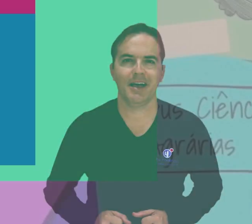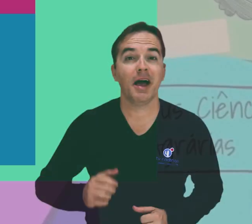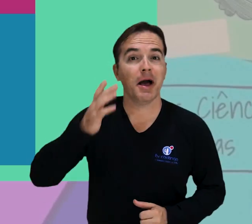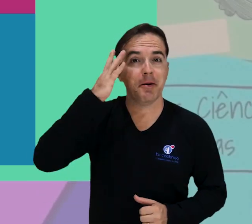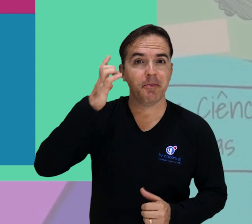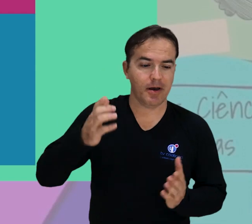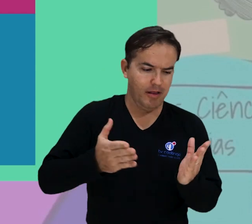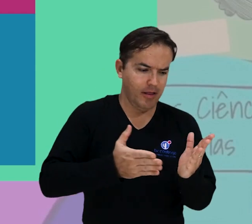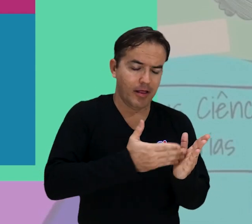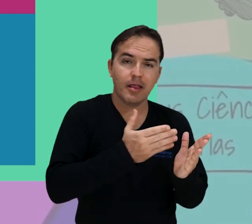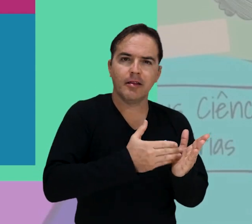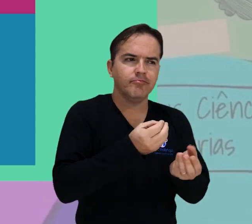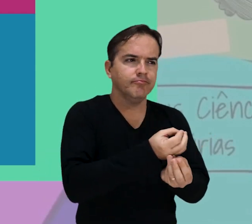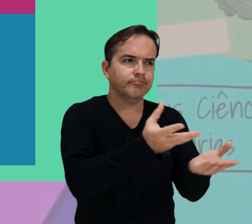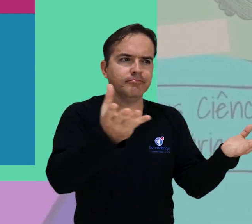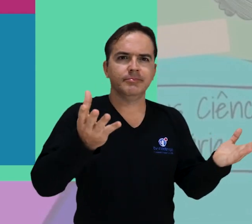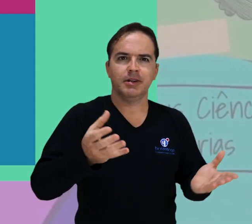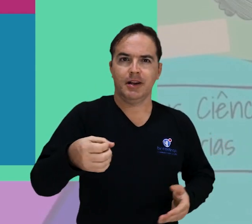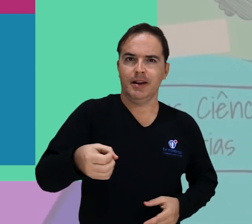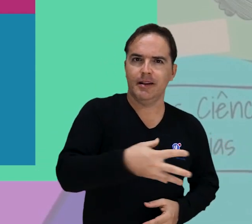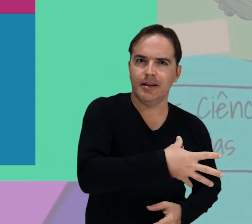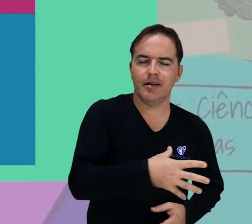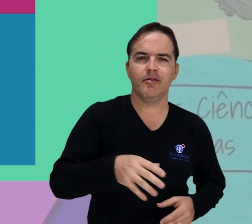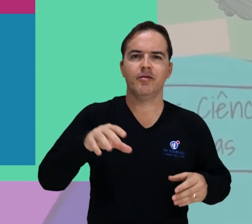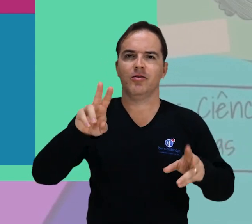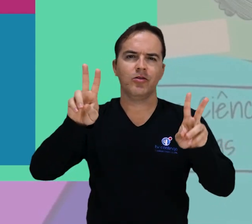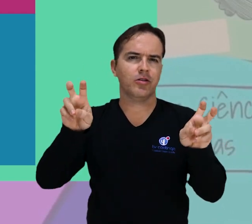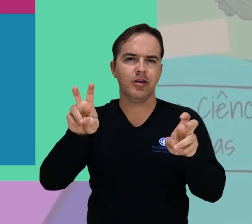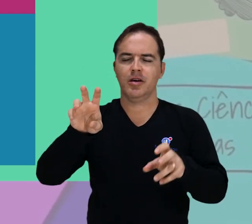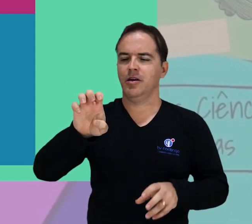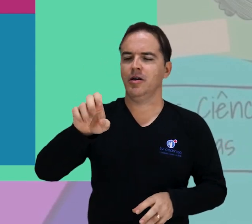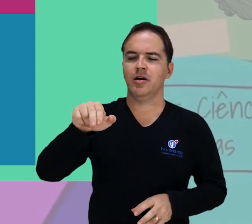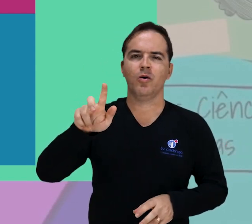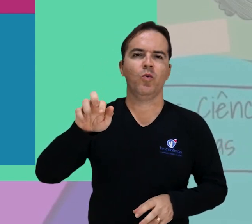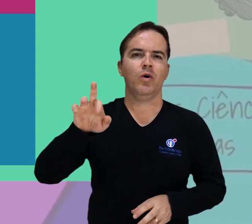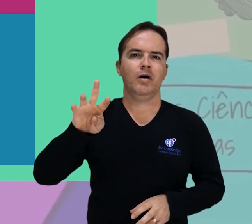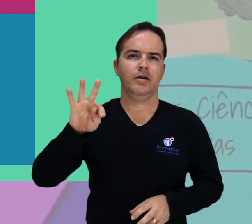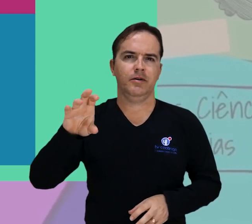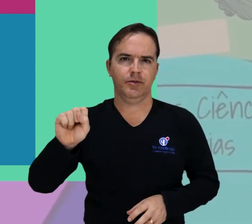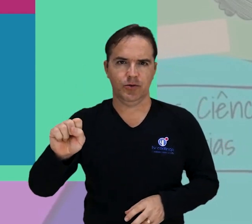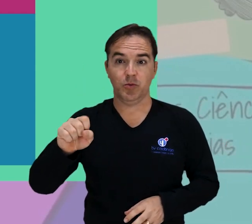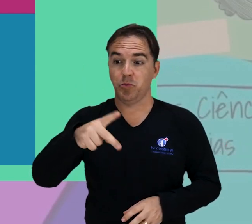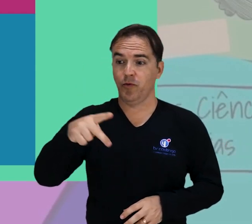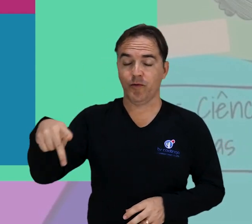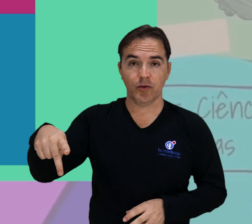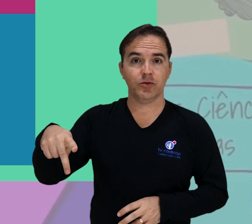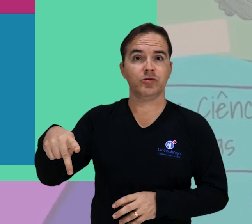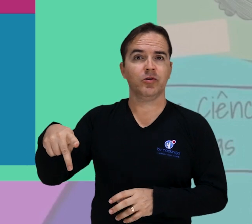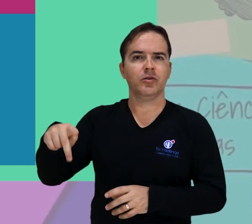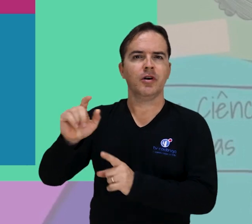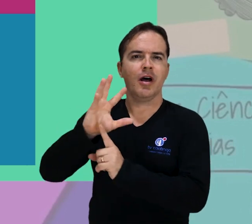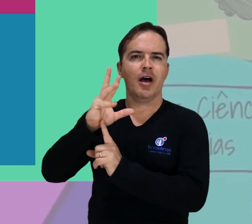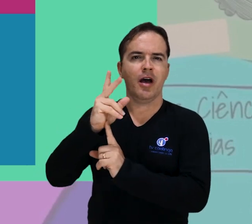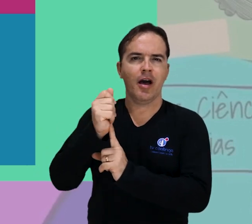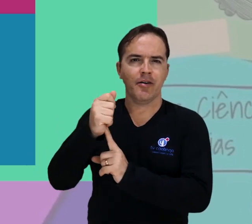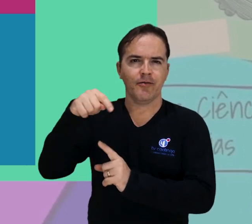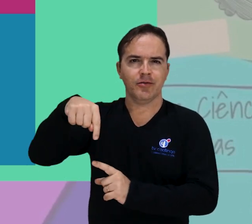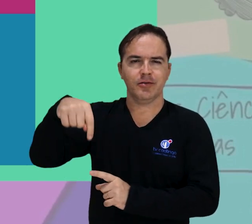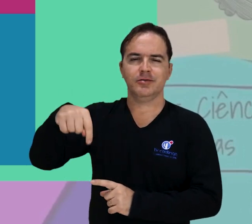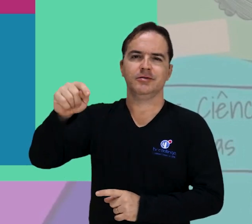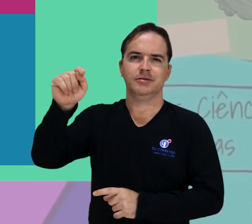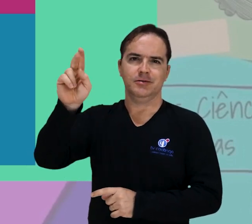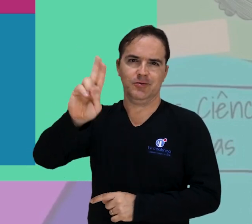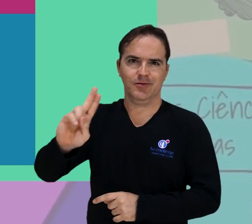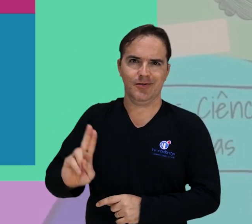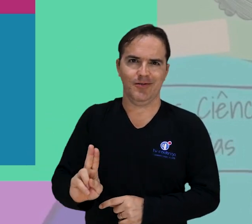Amanhã vai acontecer o lançamento do livro Enquantos, do professor do Colegiado de Artes Visuais da Universidade Federal do Vale